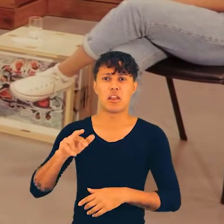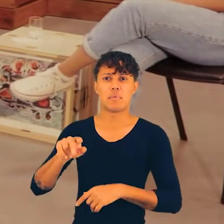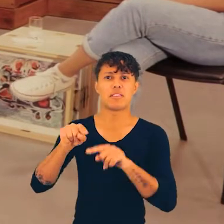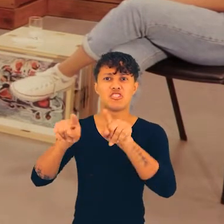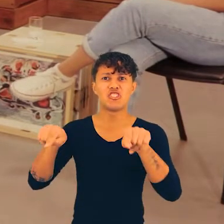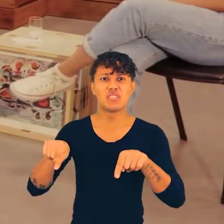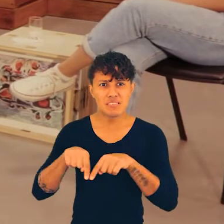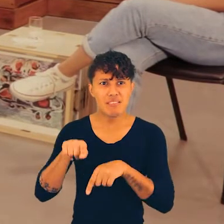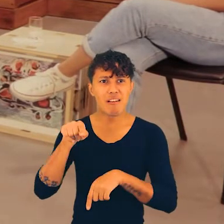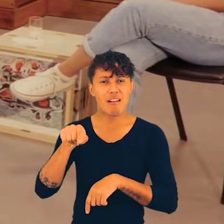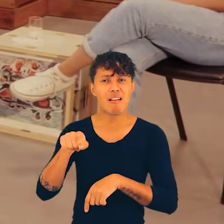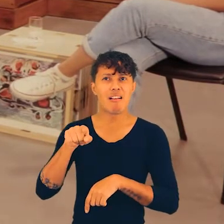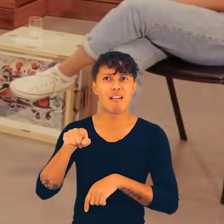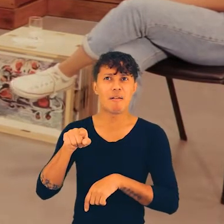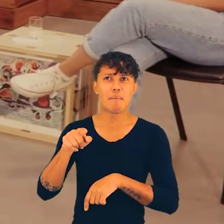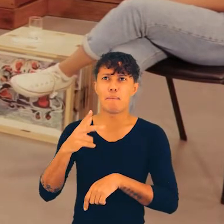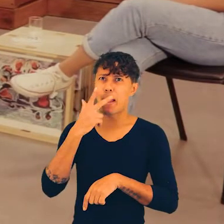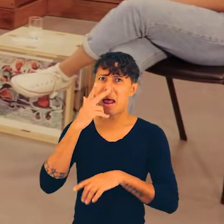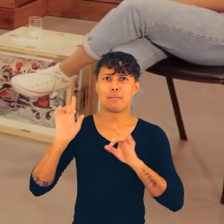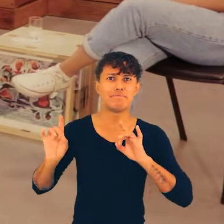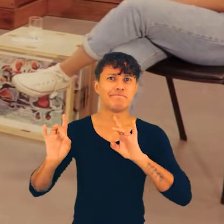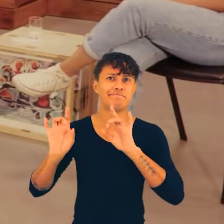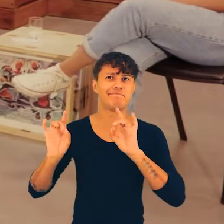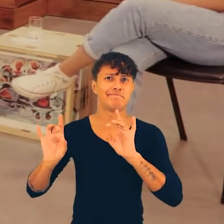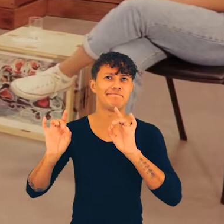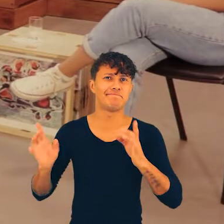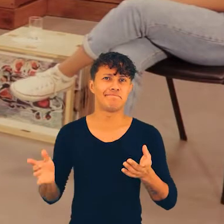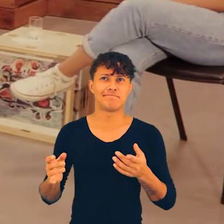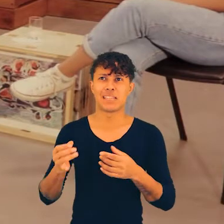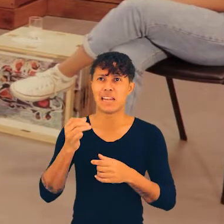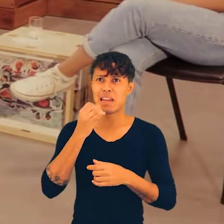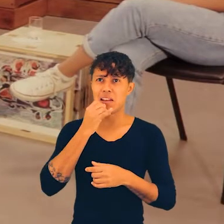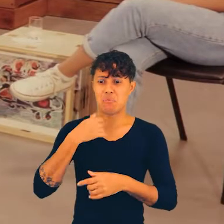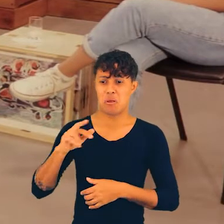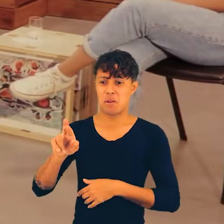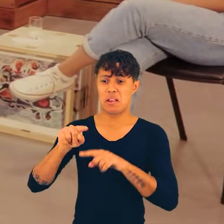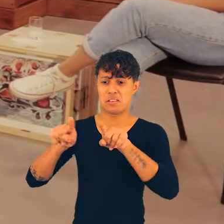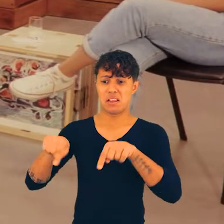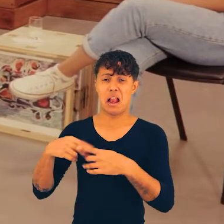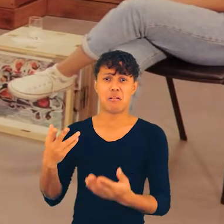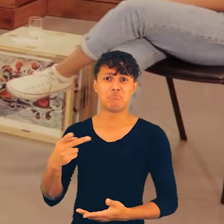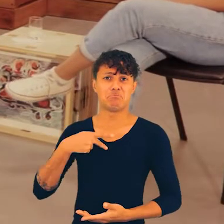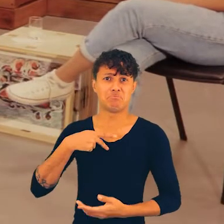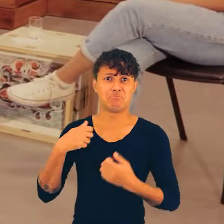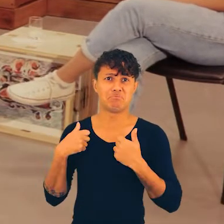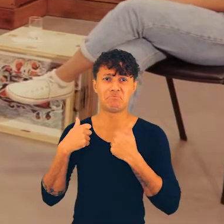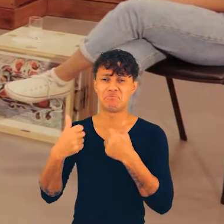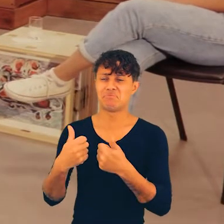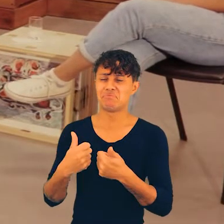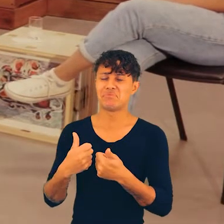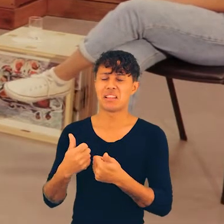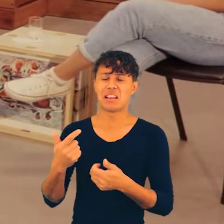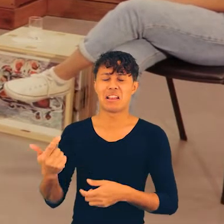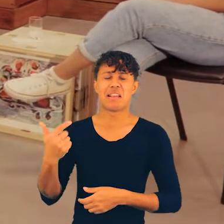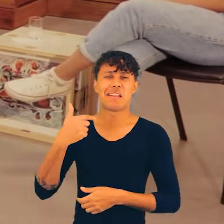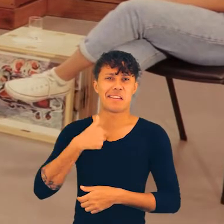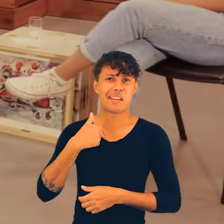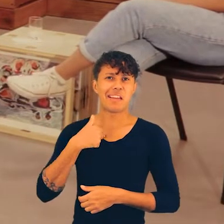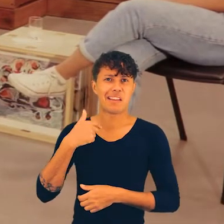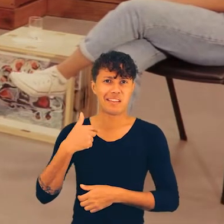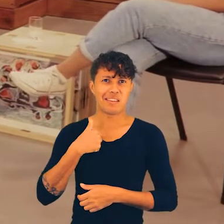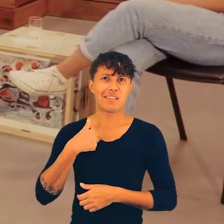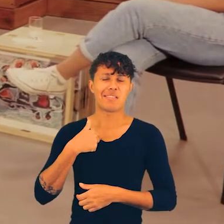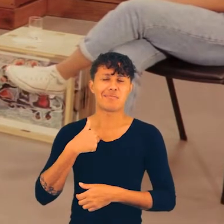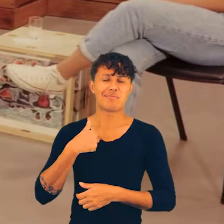Mas eu acho que esse representante de sala é muito uma coisa muito exclusiva, sabe? Tipo, estou representando a minha sala. Pô, é